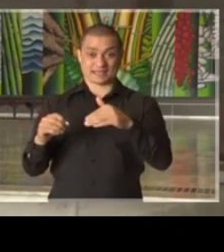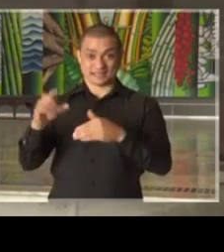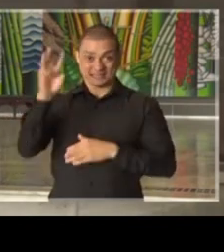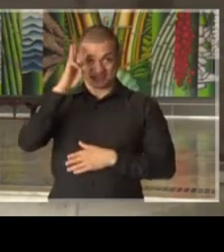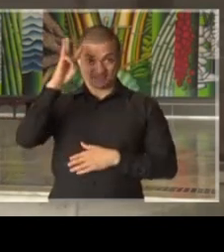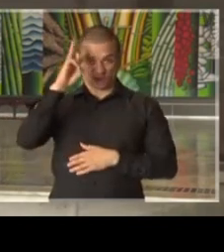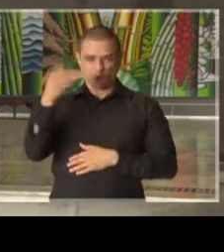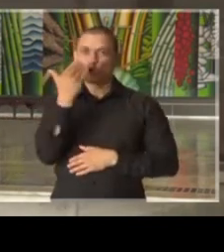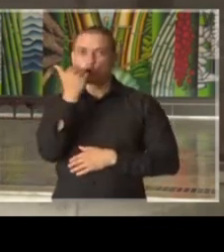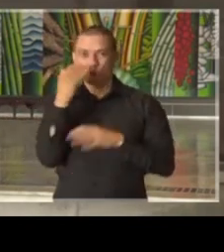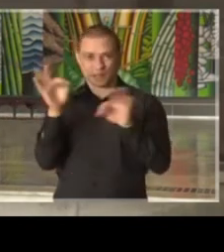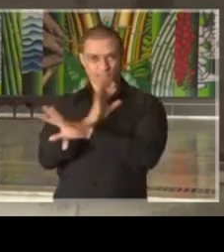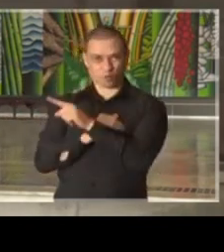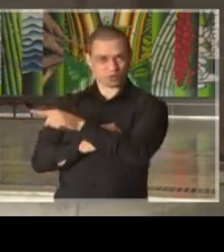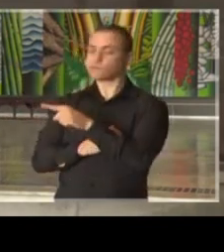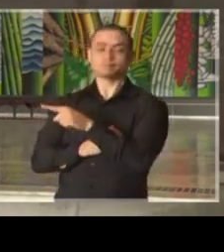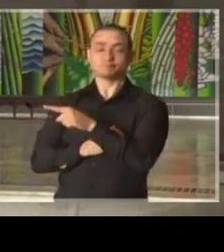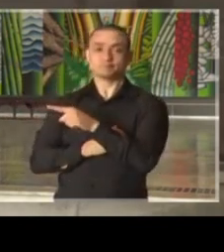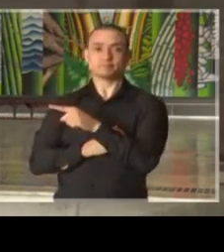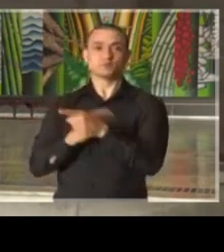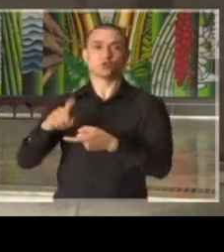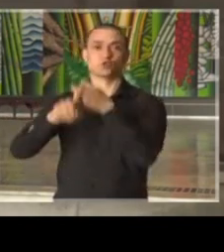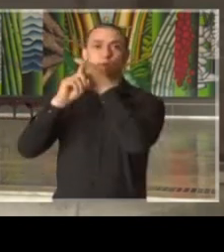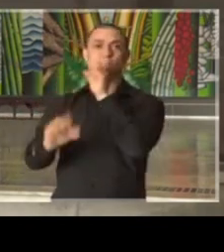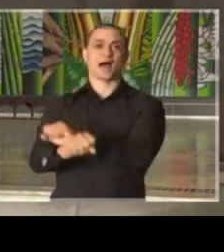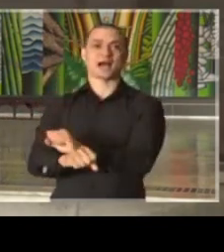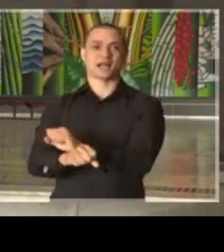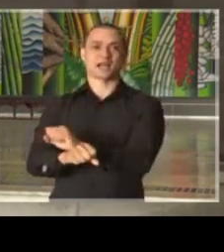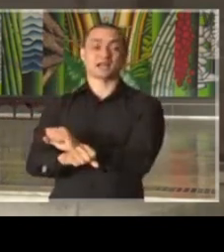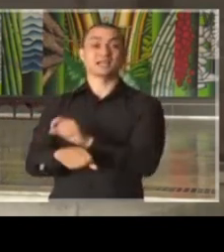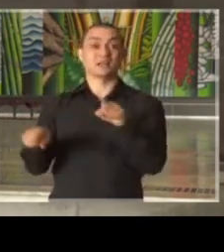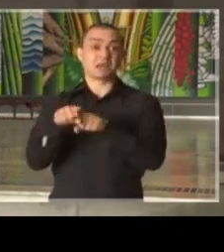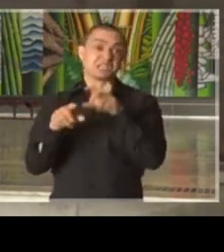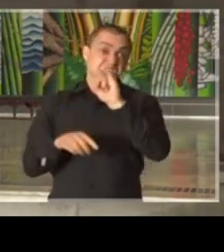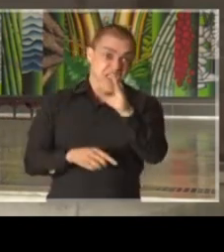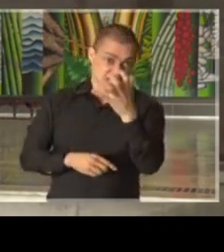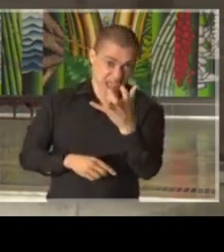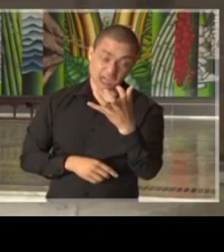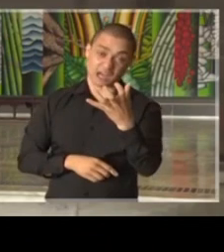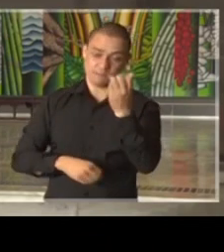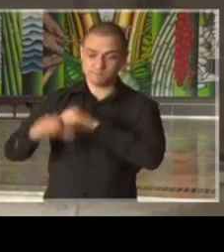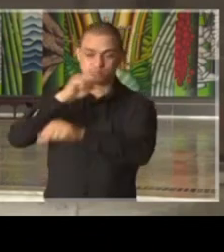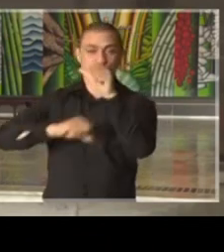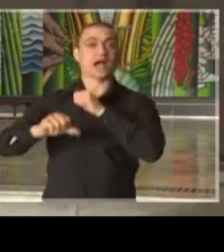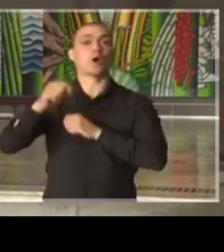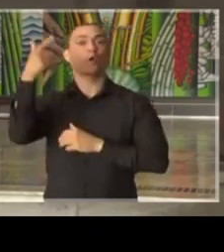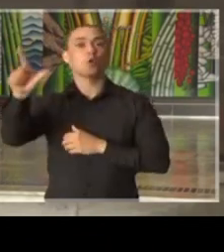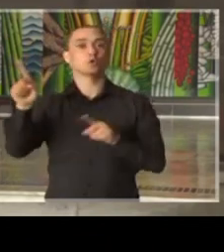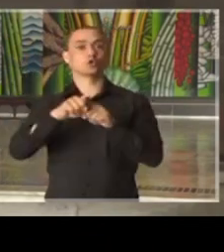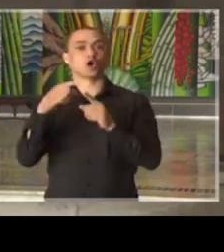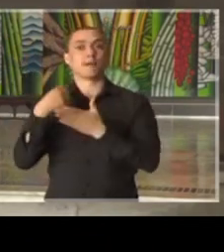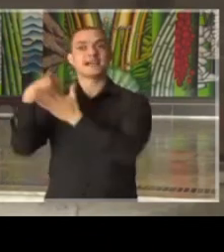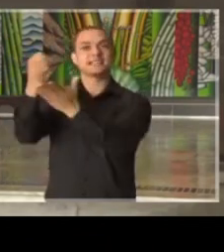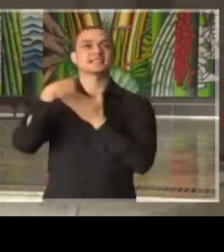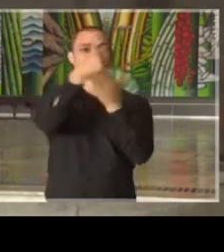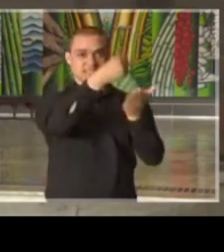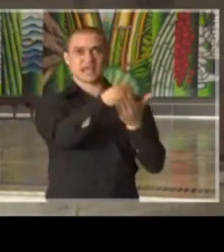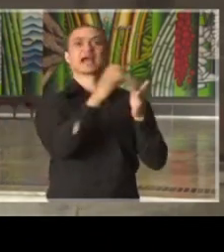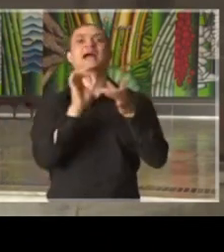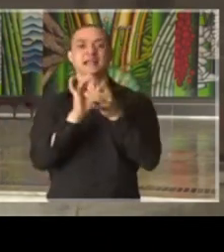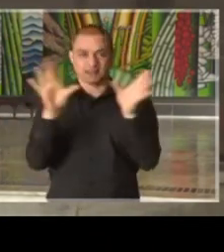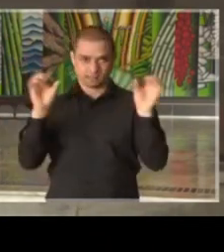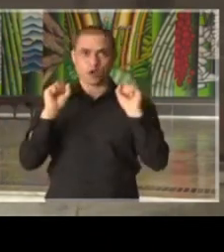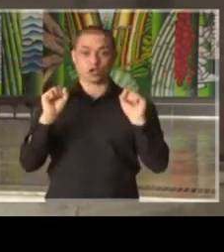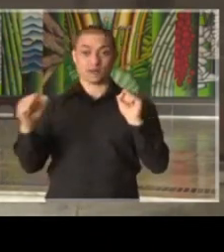próxima terça-feira deverão ser suspensos e se desejarem transformados em serviços de delivery. Isto implica